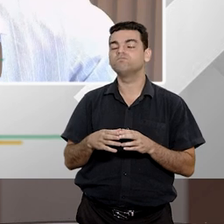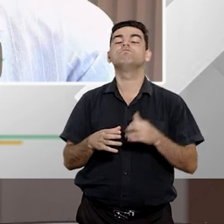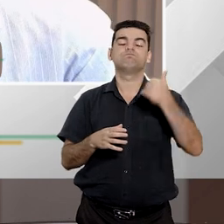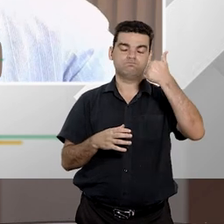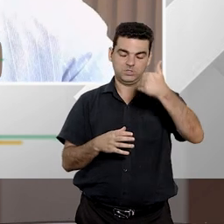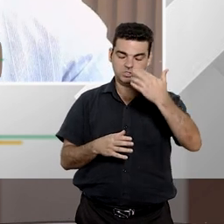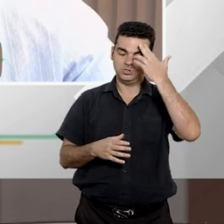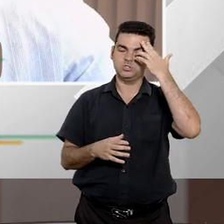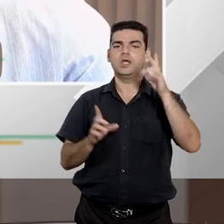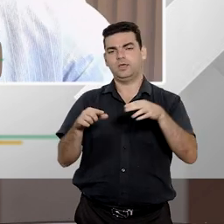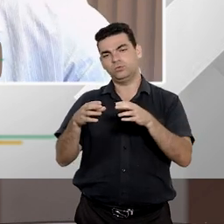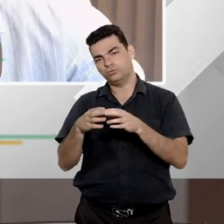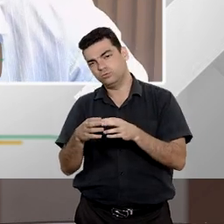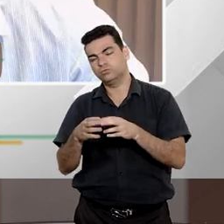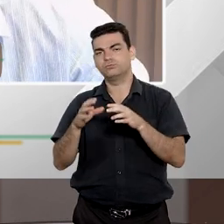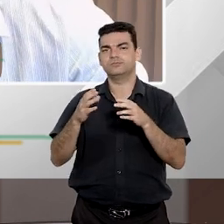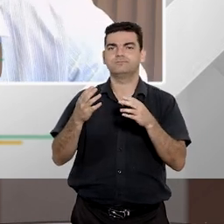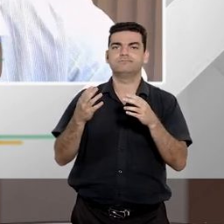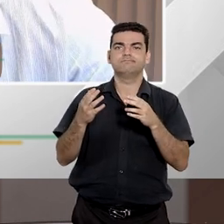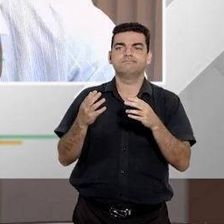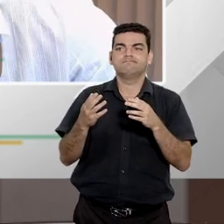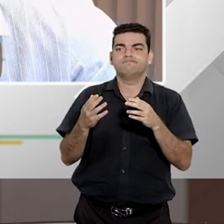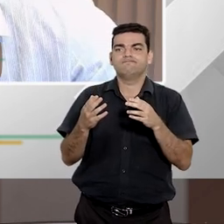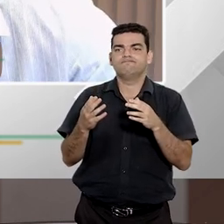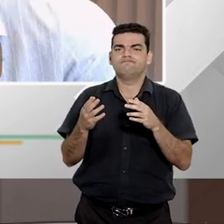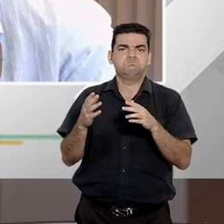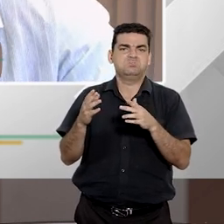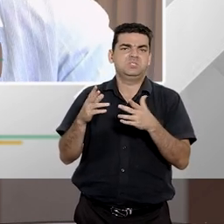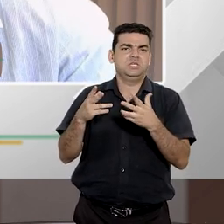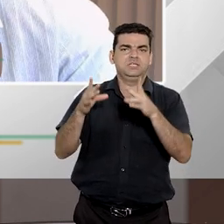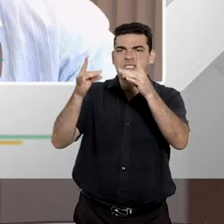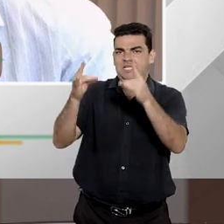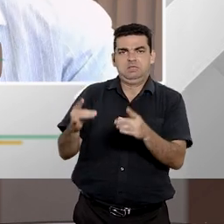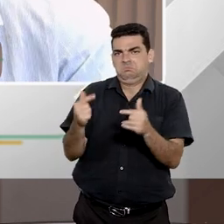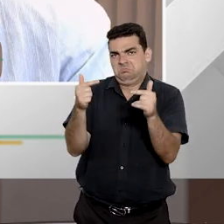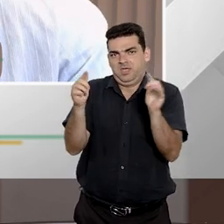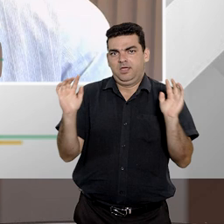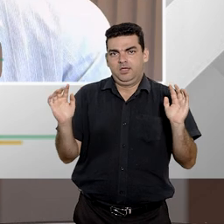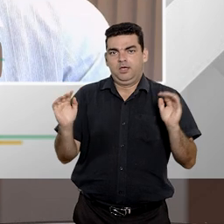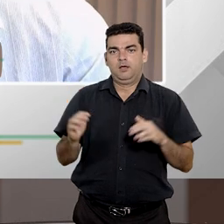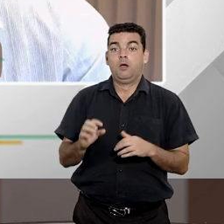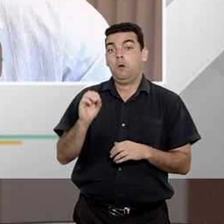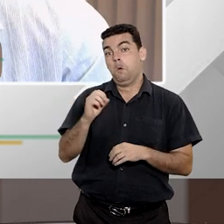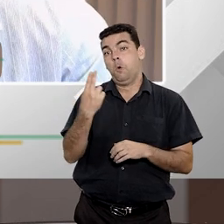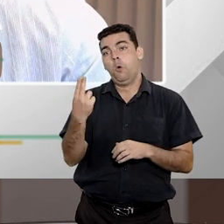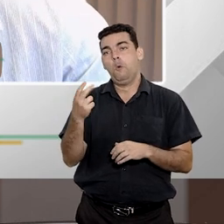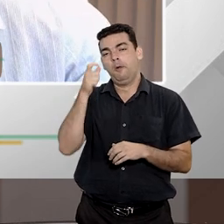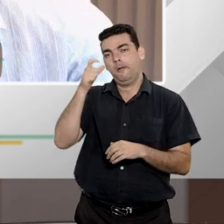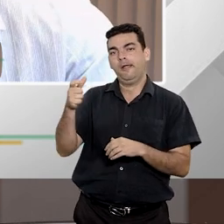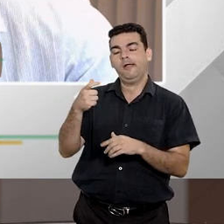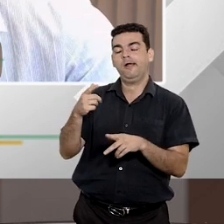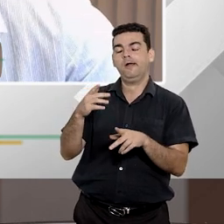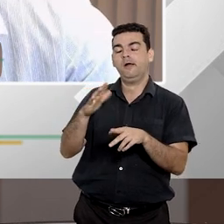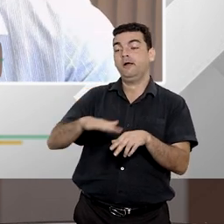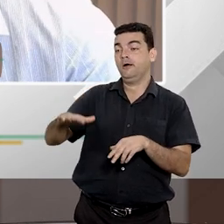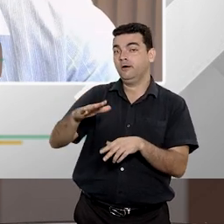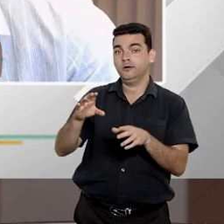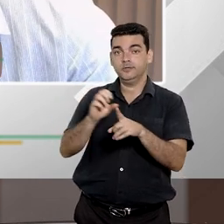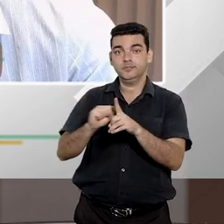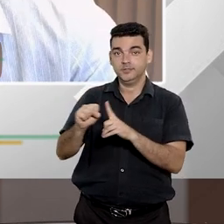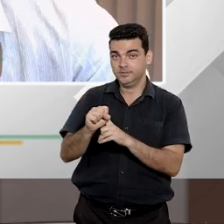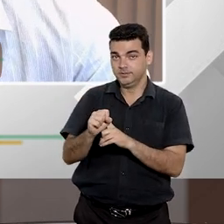é um interesse de grupos não determinados, determináveis, ou interesse difuso não